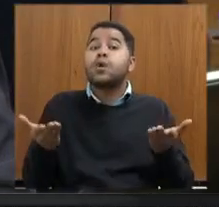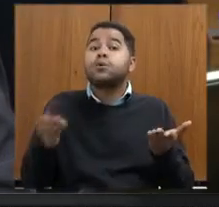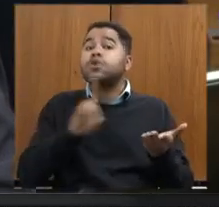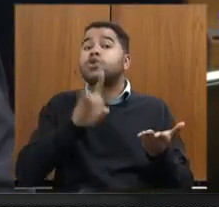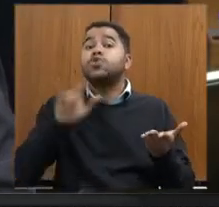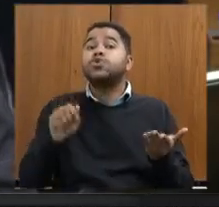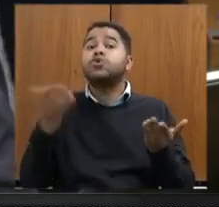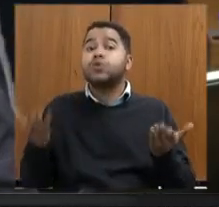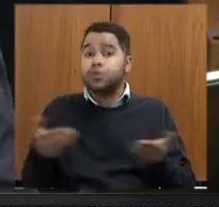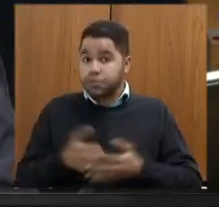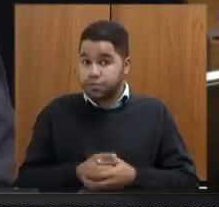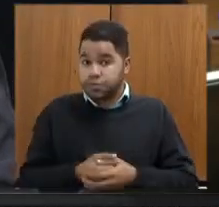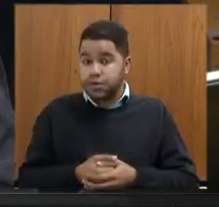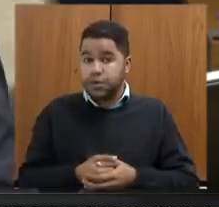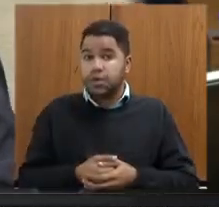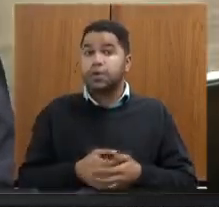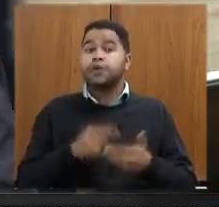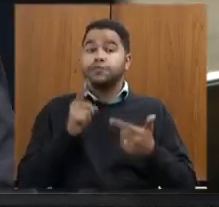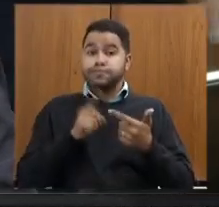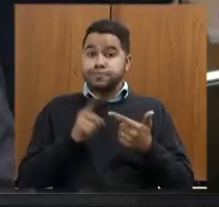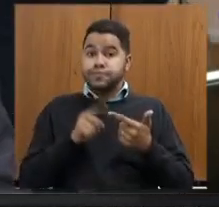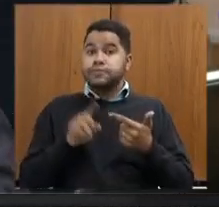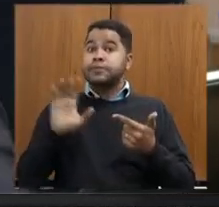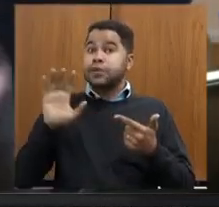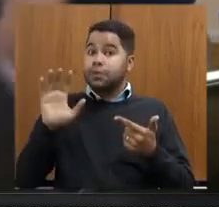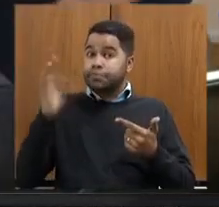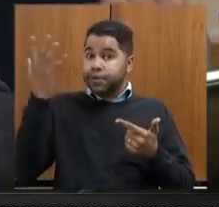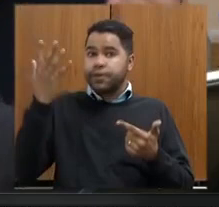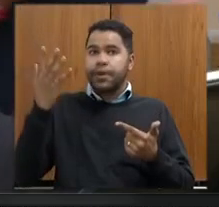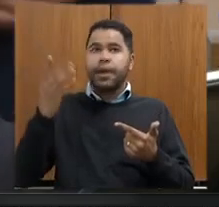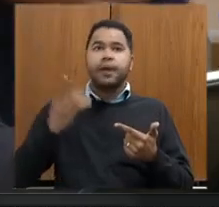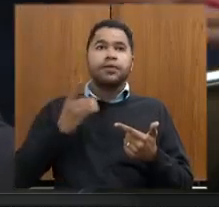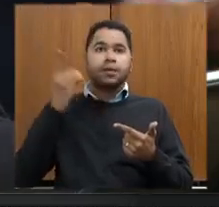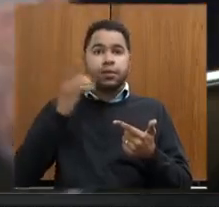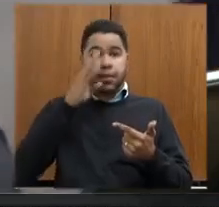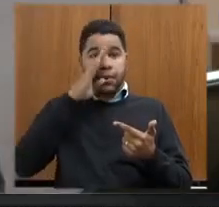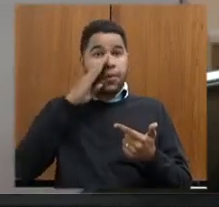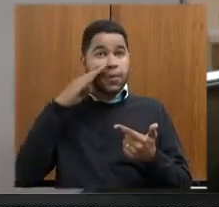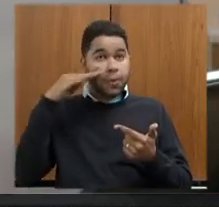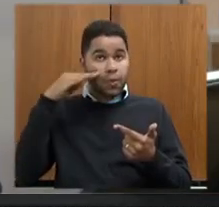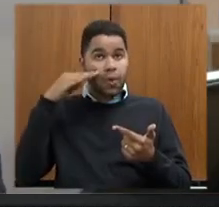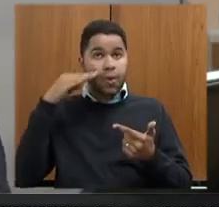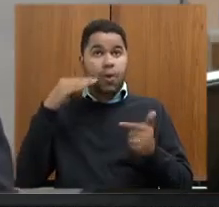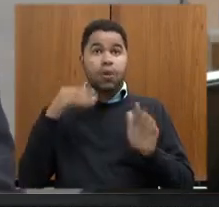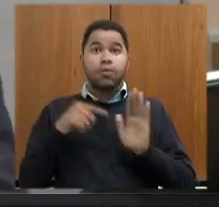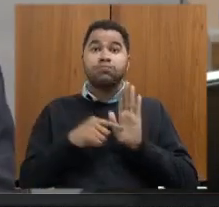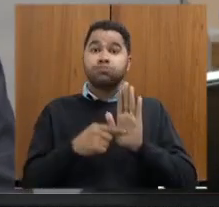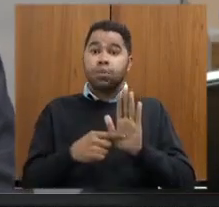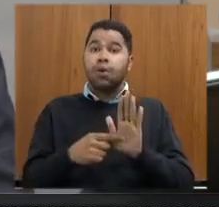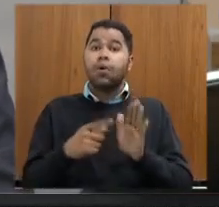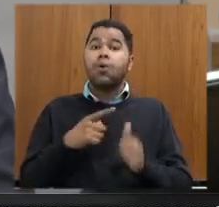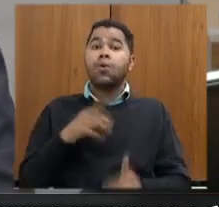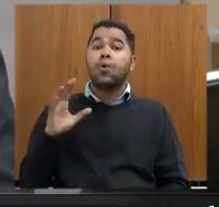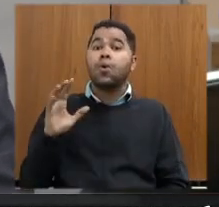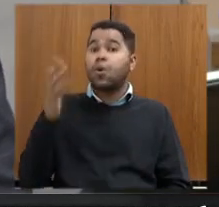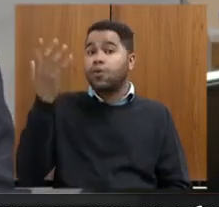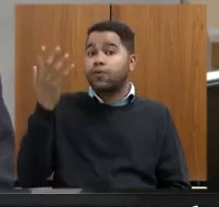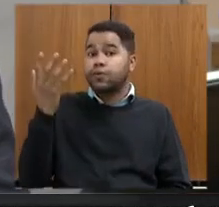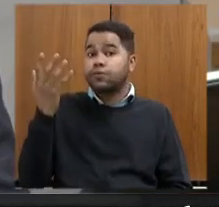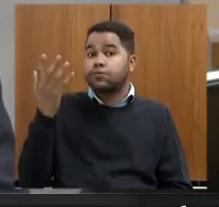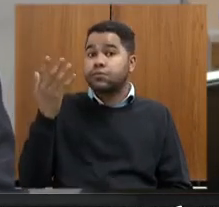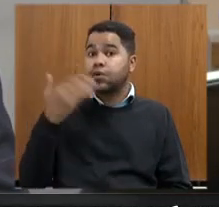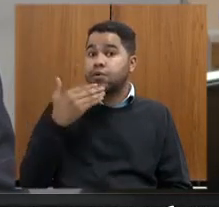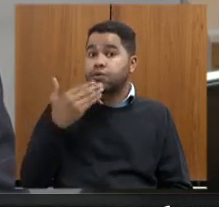projeto prioritário e se houve realmente a deputada Beatriz Serqueira fez uma colocação aqui que houve a